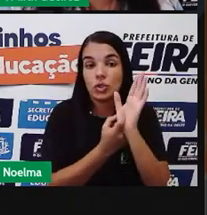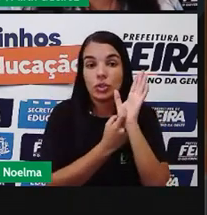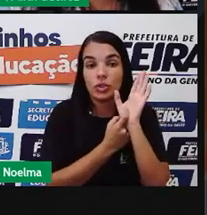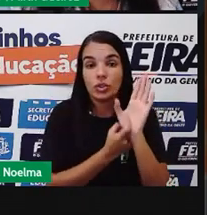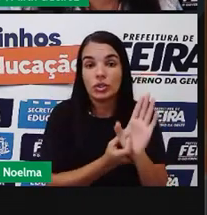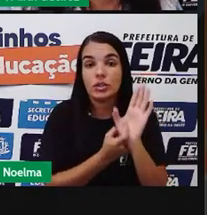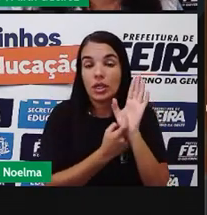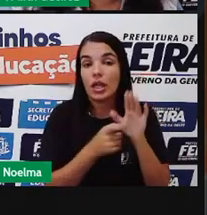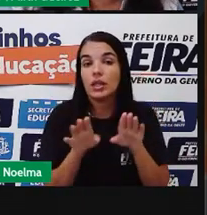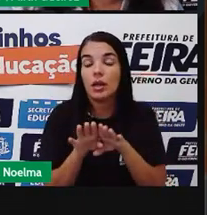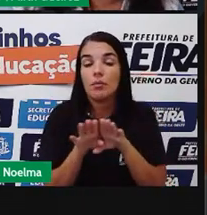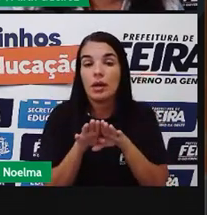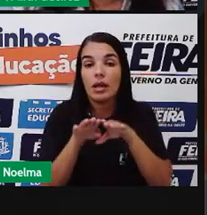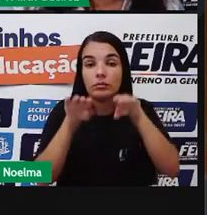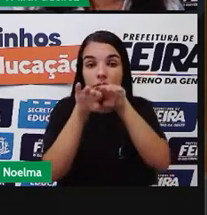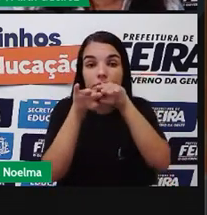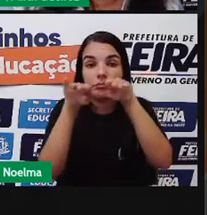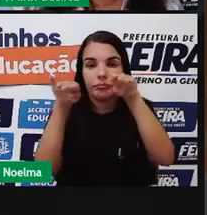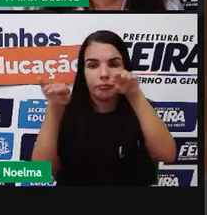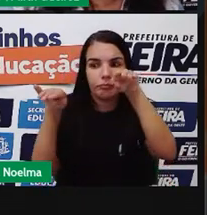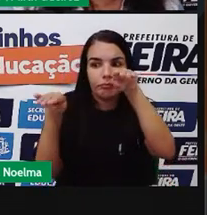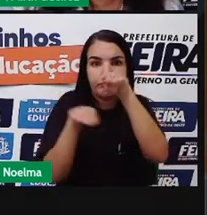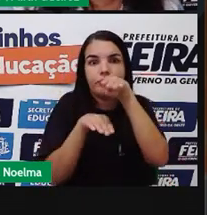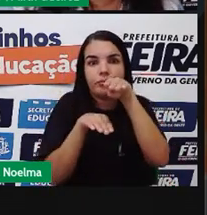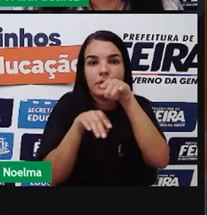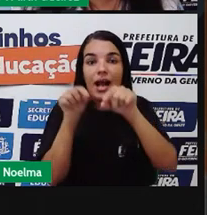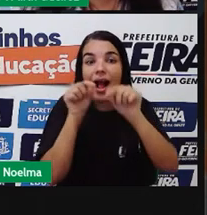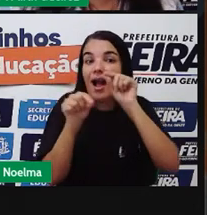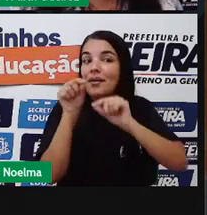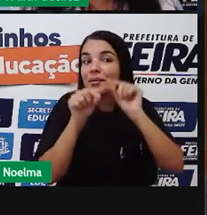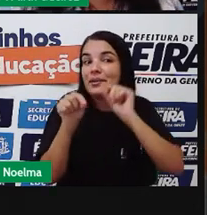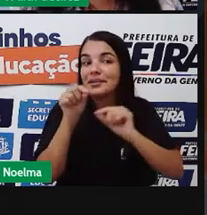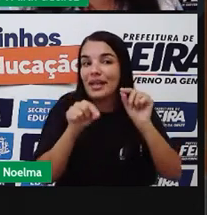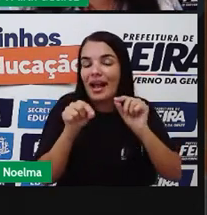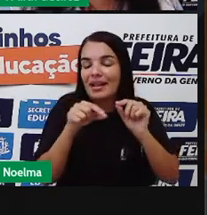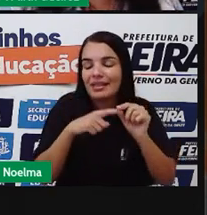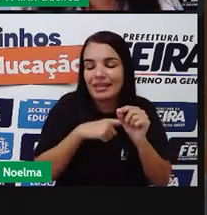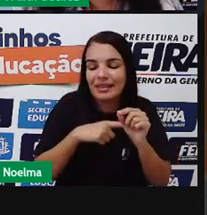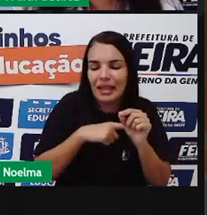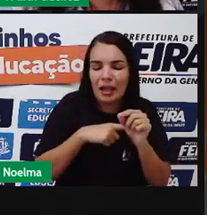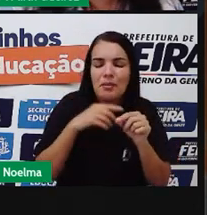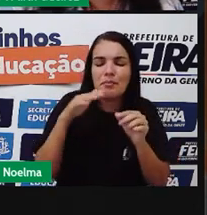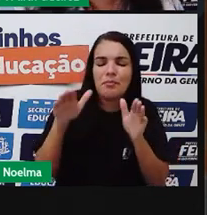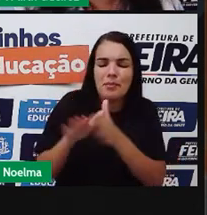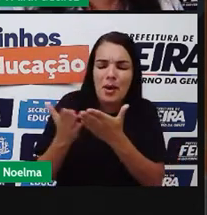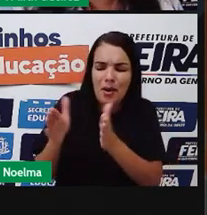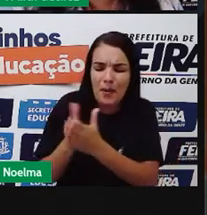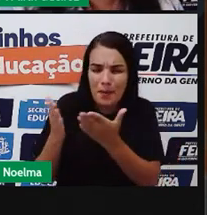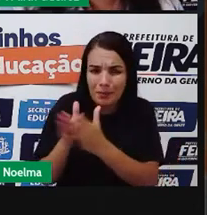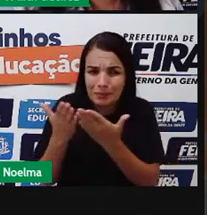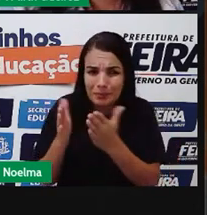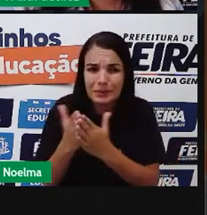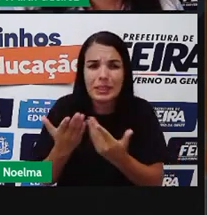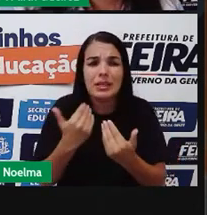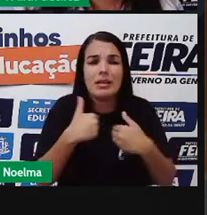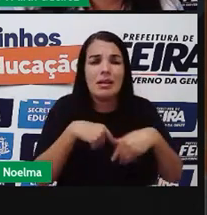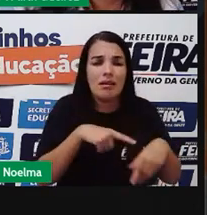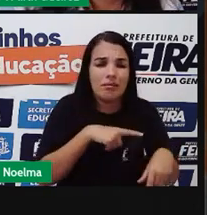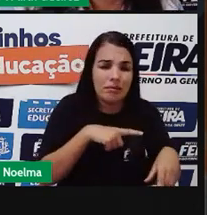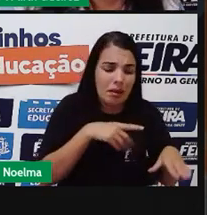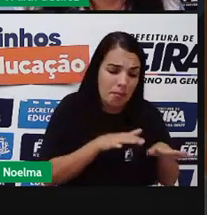A desigualdade Em relação Àqueles que Menos têm Os que Infelizmente São menos